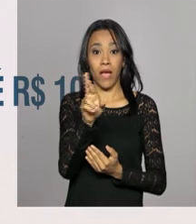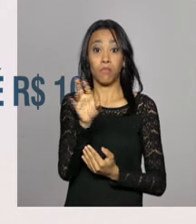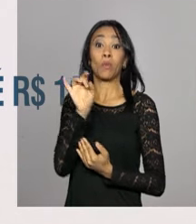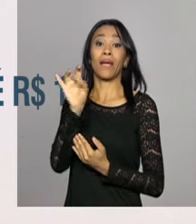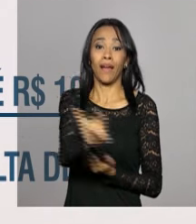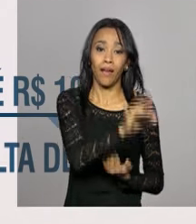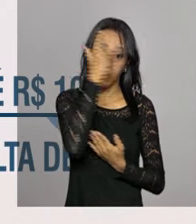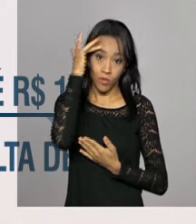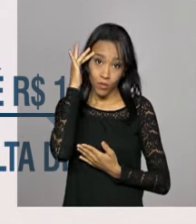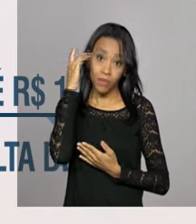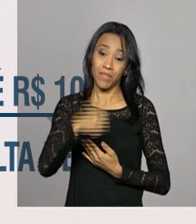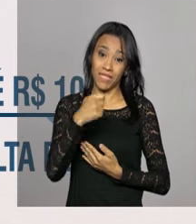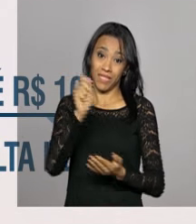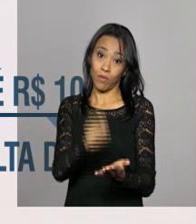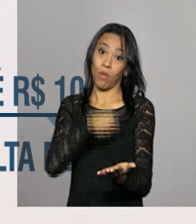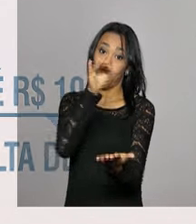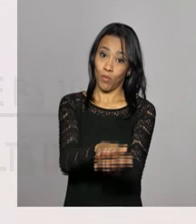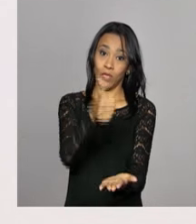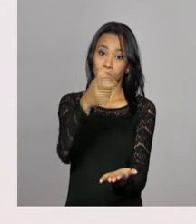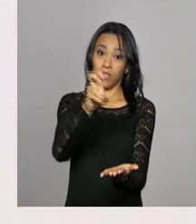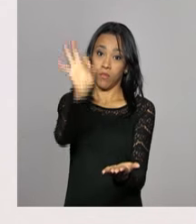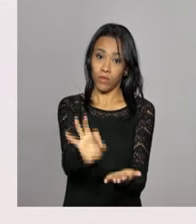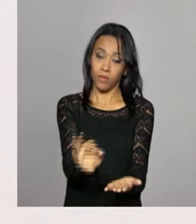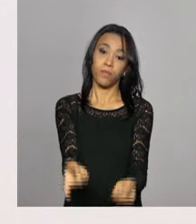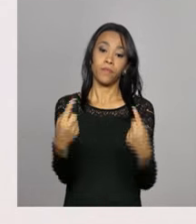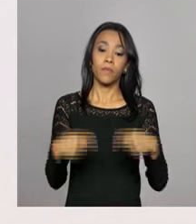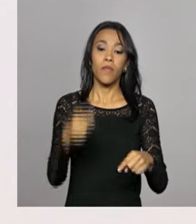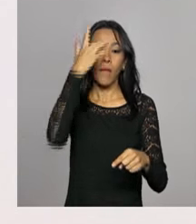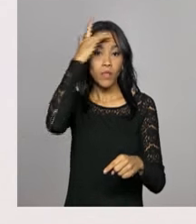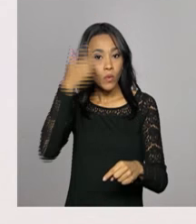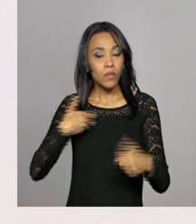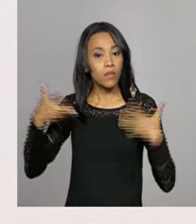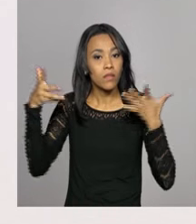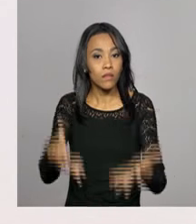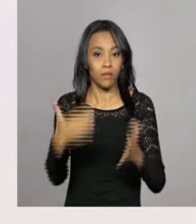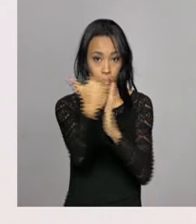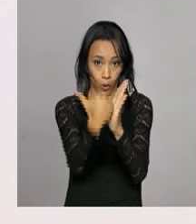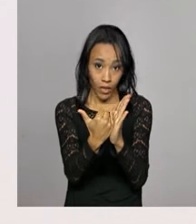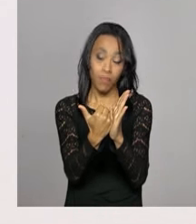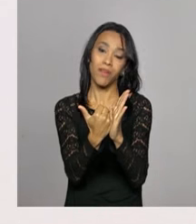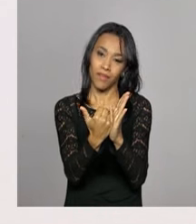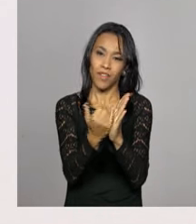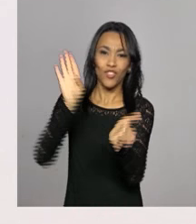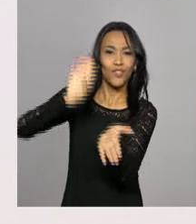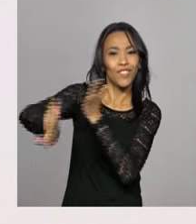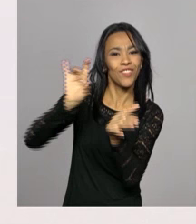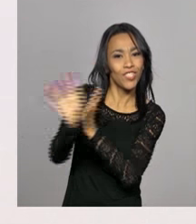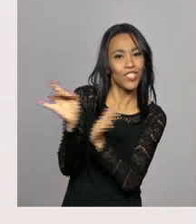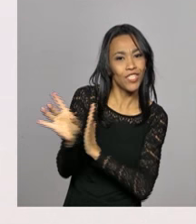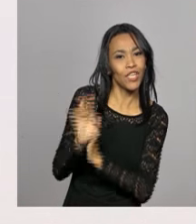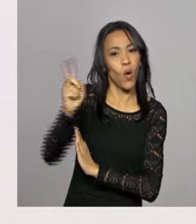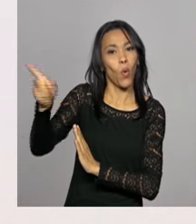pessoa, existe a multa de 15%. O contribuinte que participar do programa ainda fica isento de outras